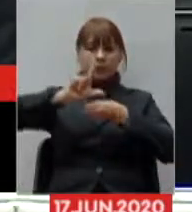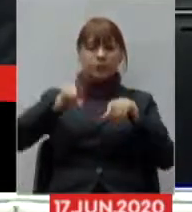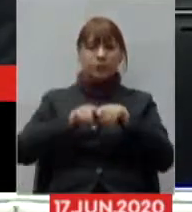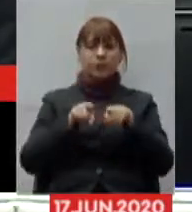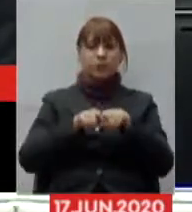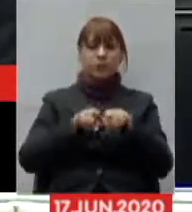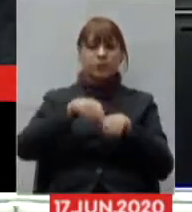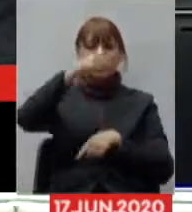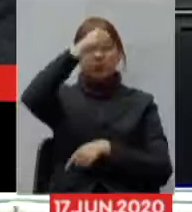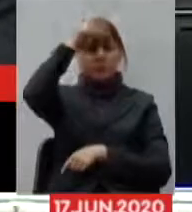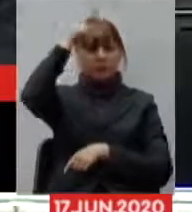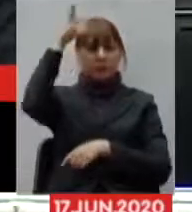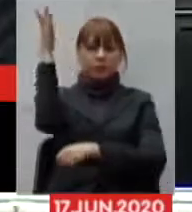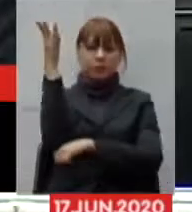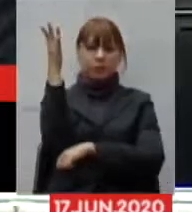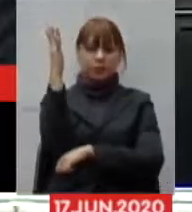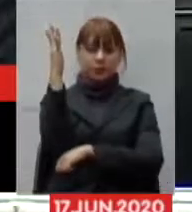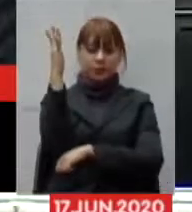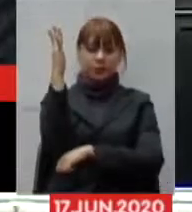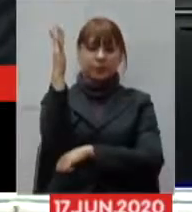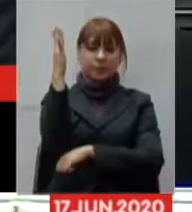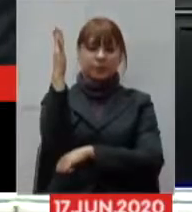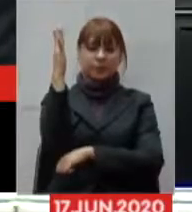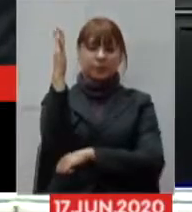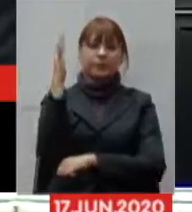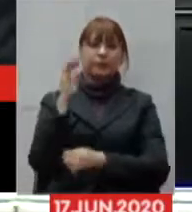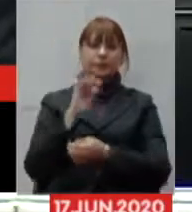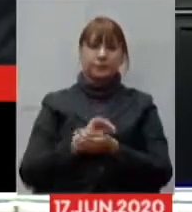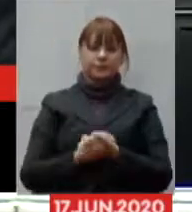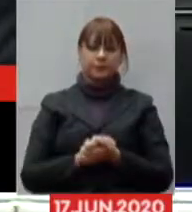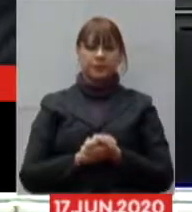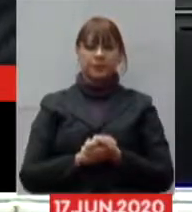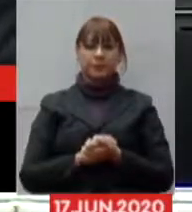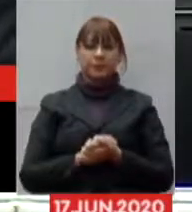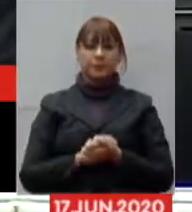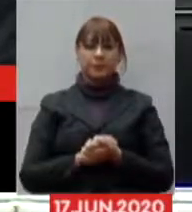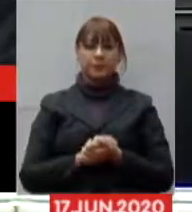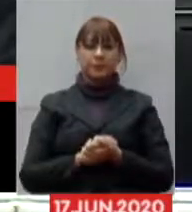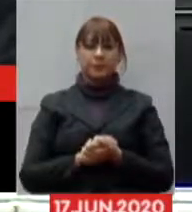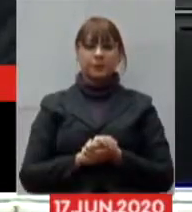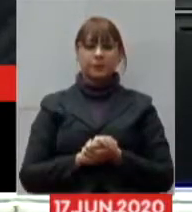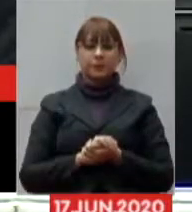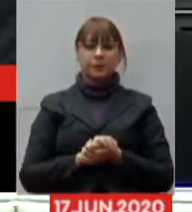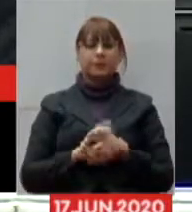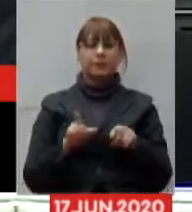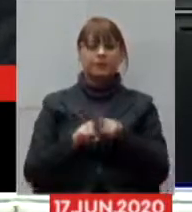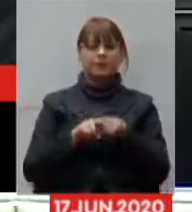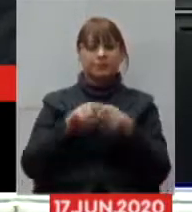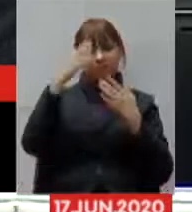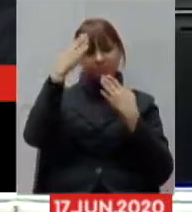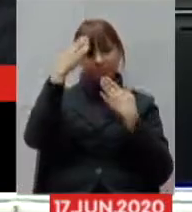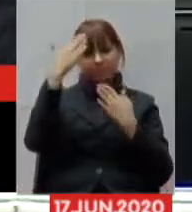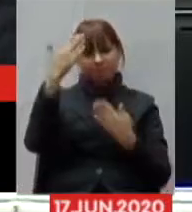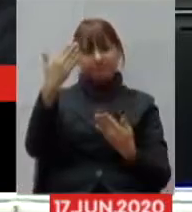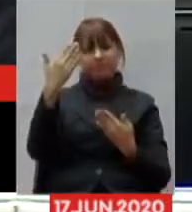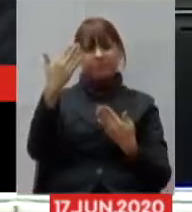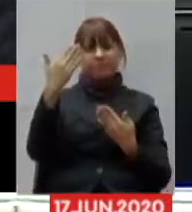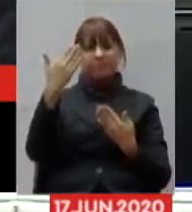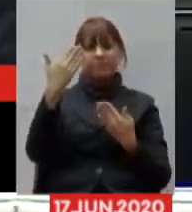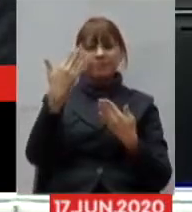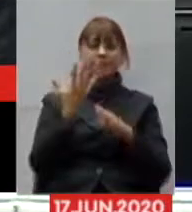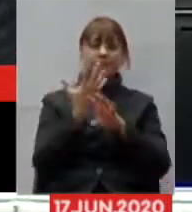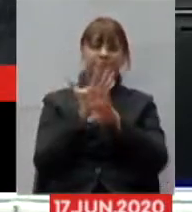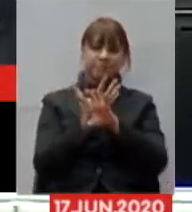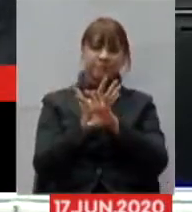prefeito de Patinga, Nardiello Rocha de Oliveira. Registramos e agradecemos a presença por via